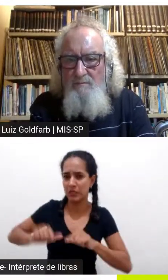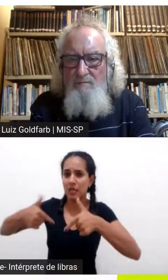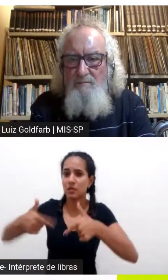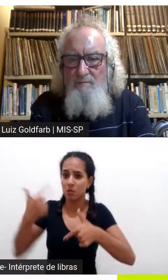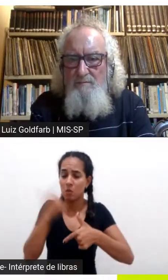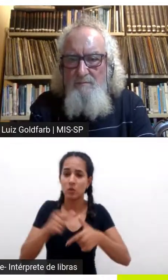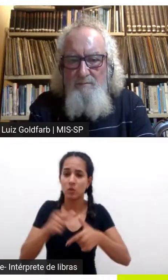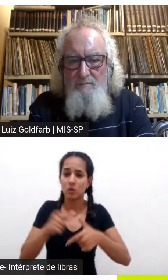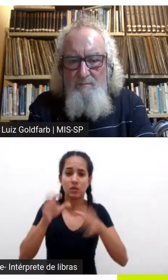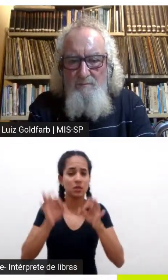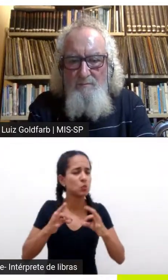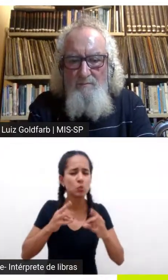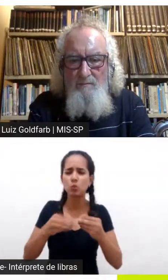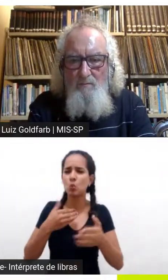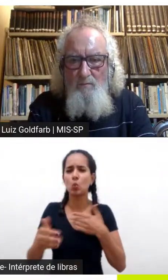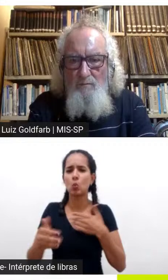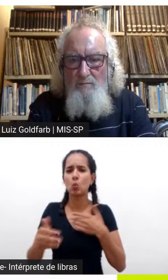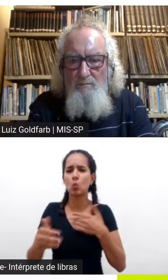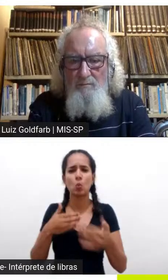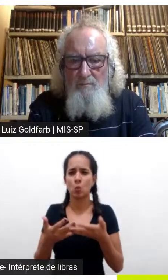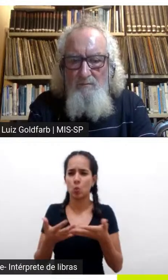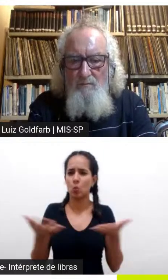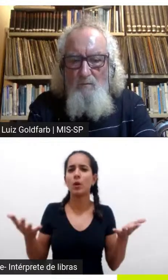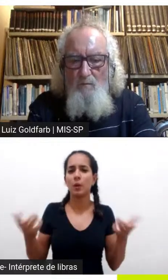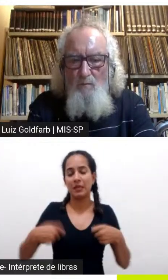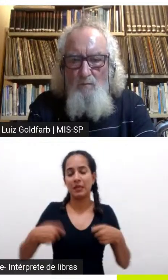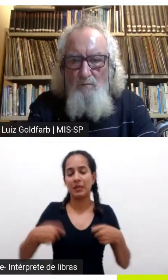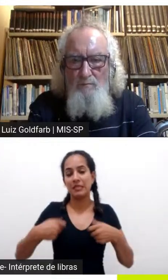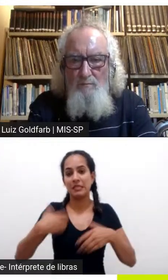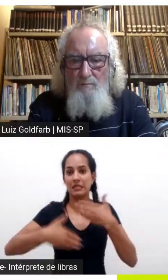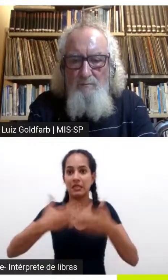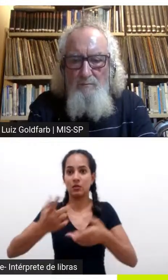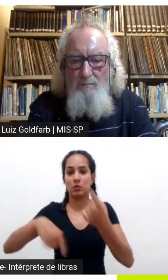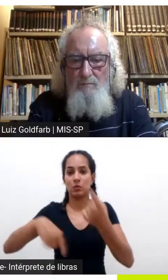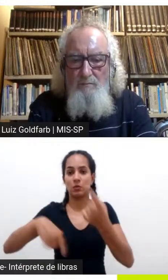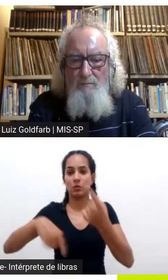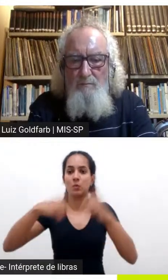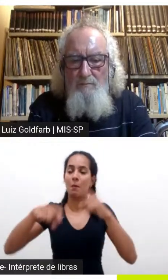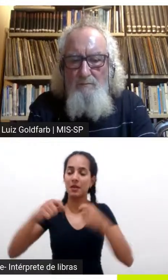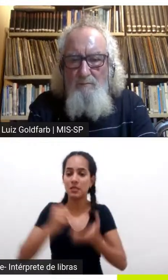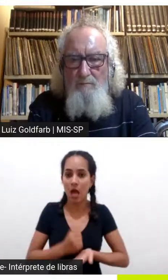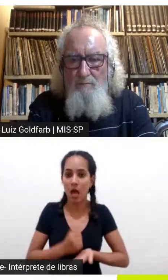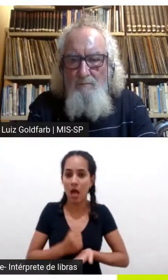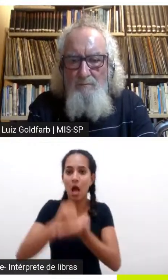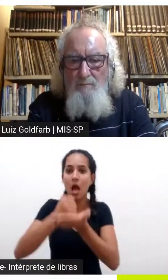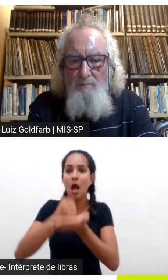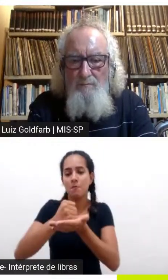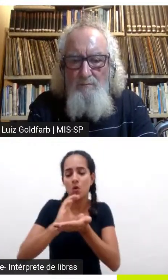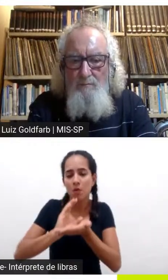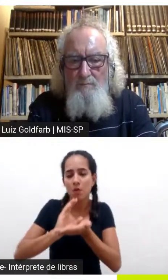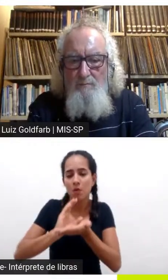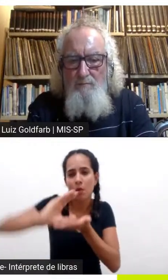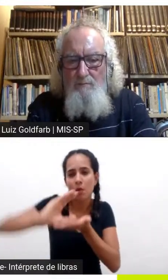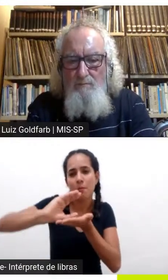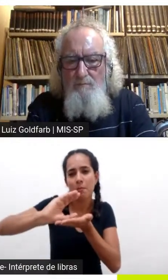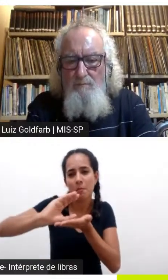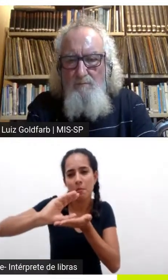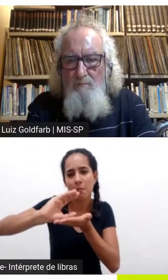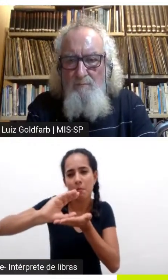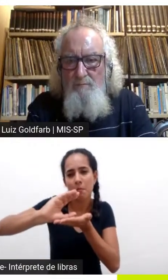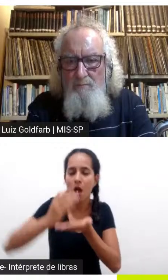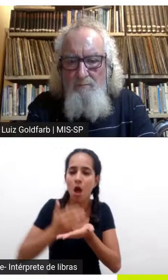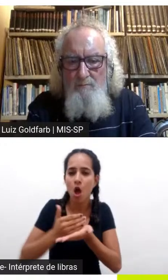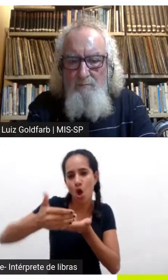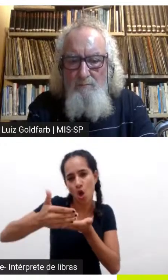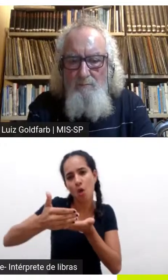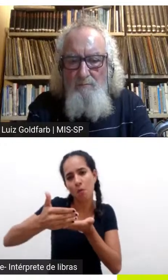acho que precisa crescer precisa virar mainstream precisa de um apoio inicial para que isso aconteça então uma sociedade um governo tem que estar mobilizado